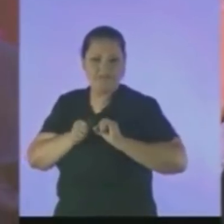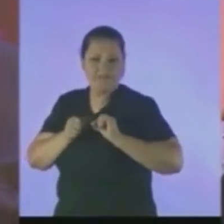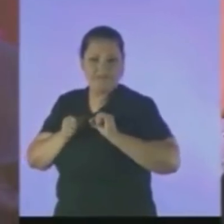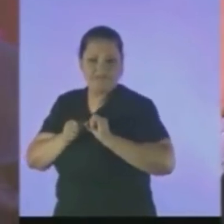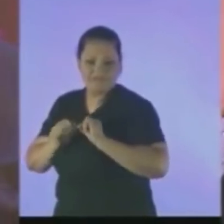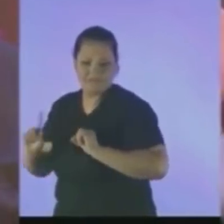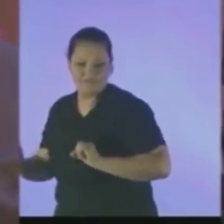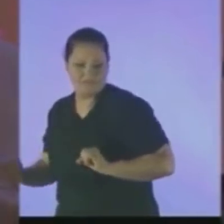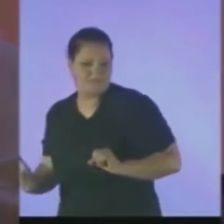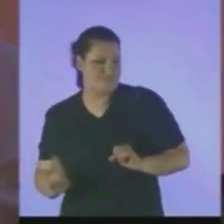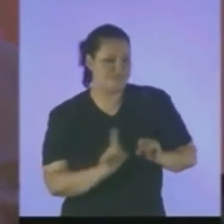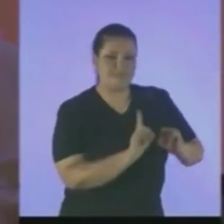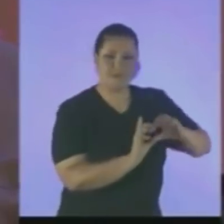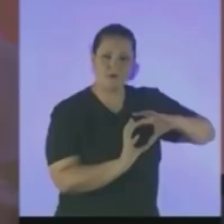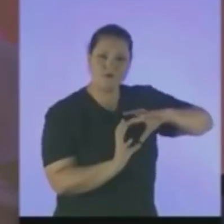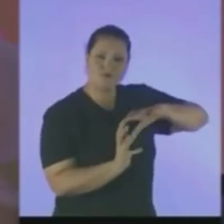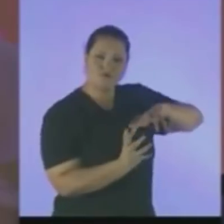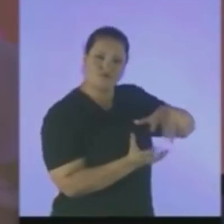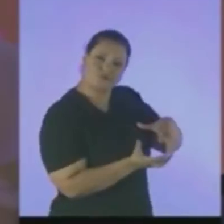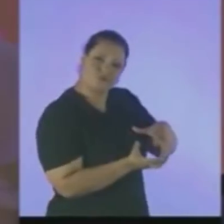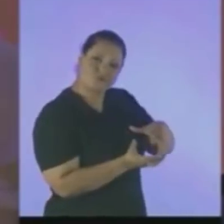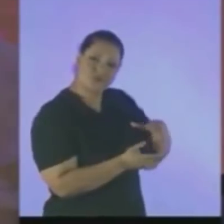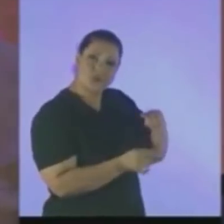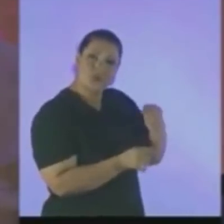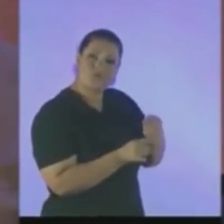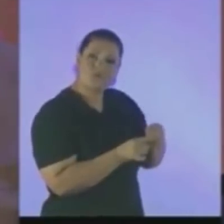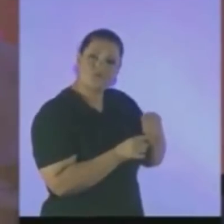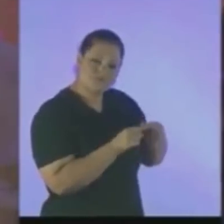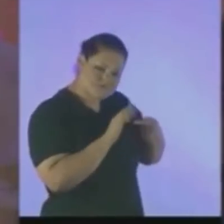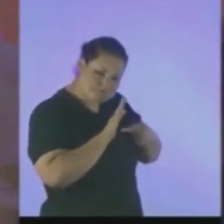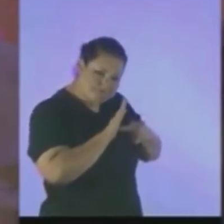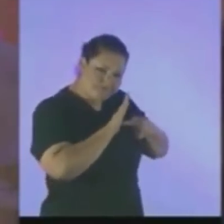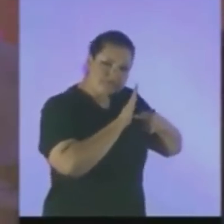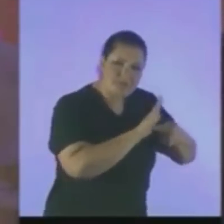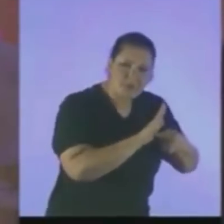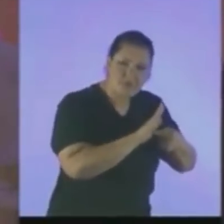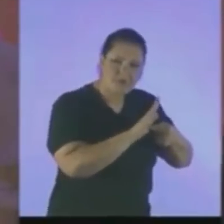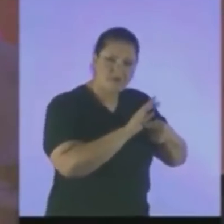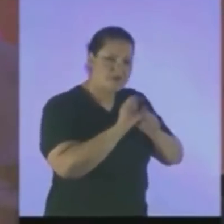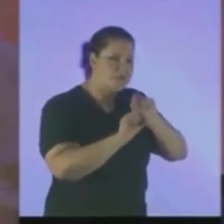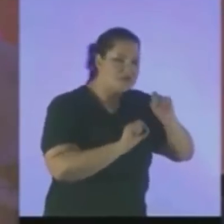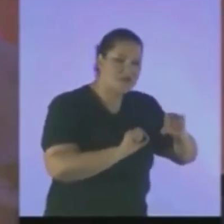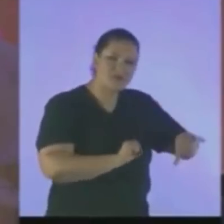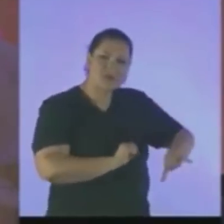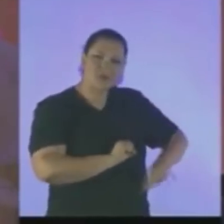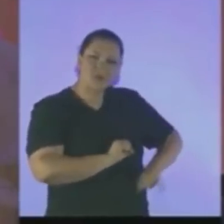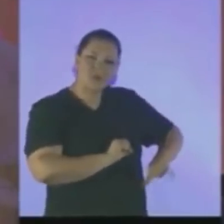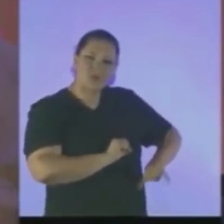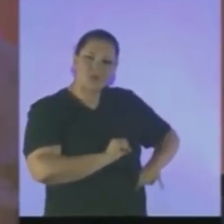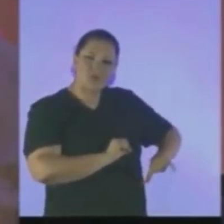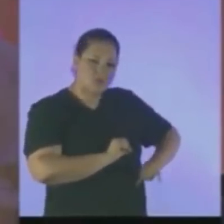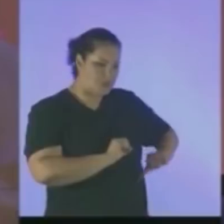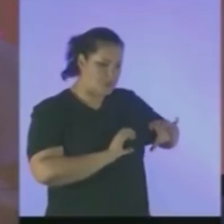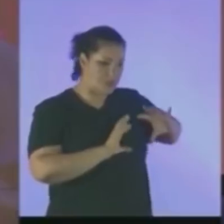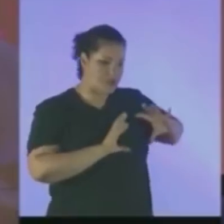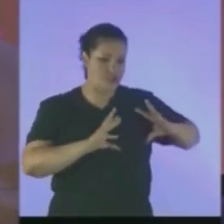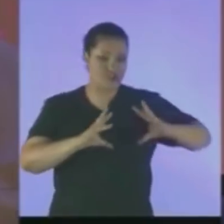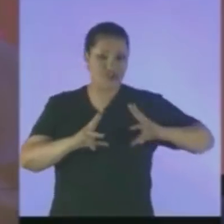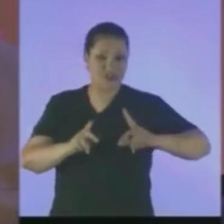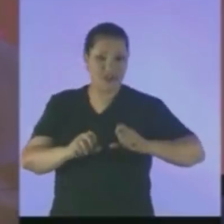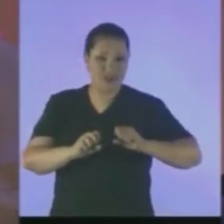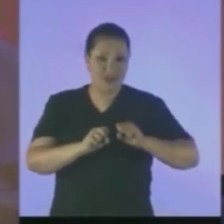Para que O pavor O sofrimento Generalizado Possa